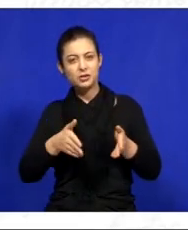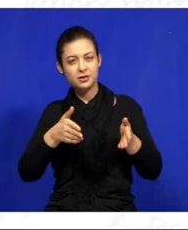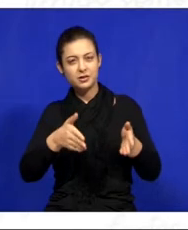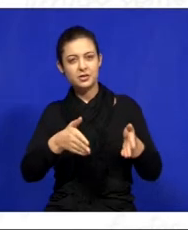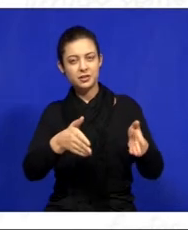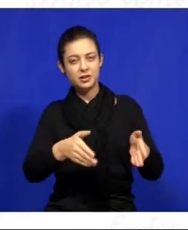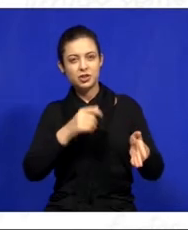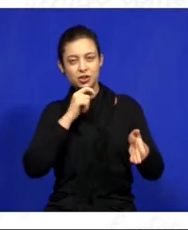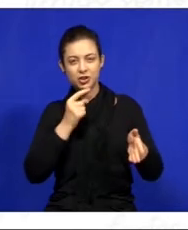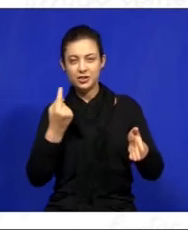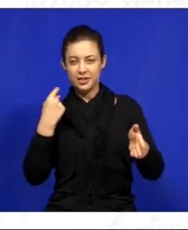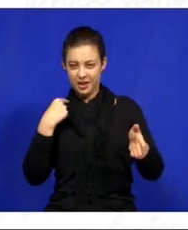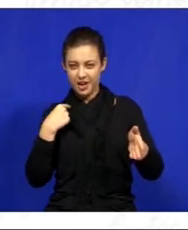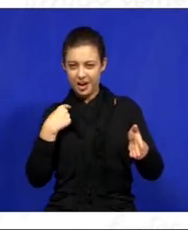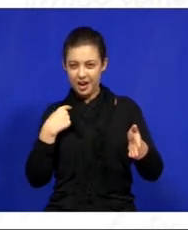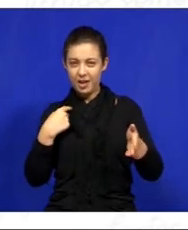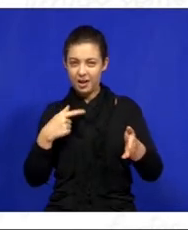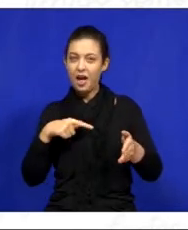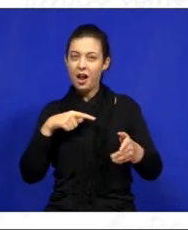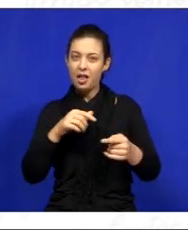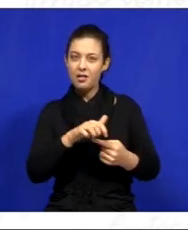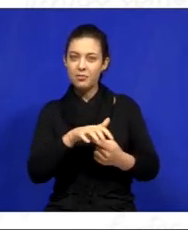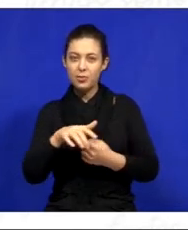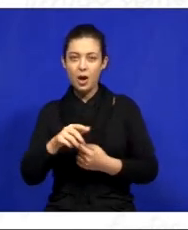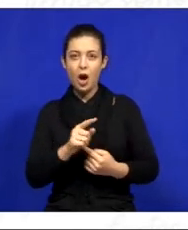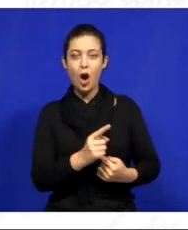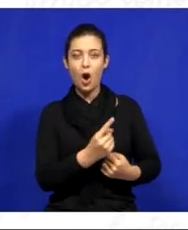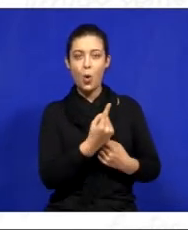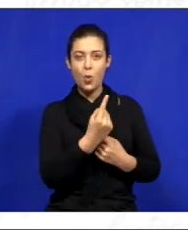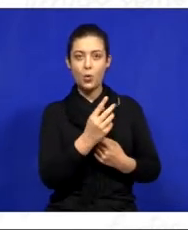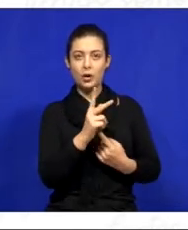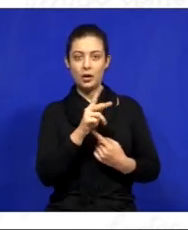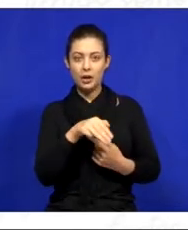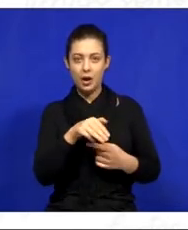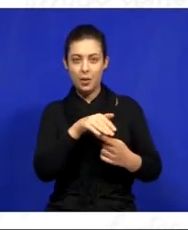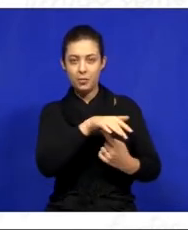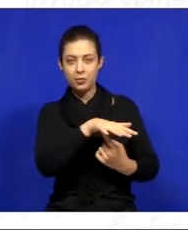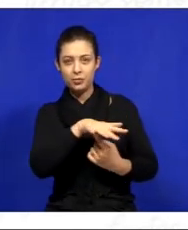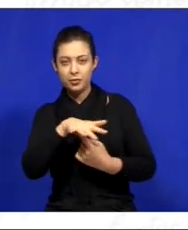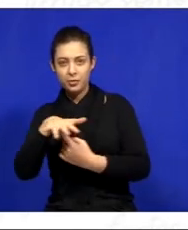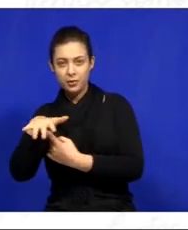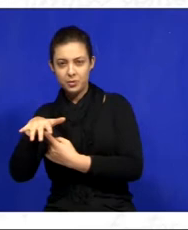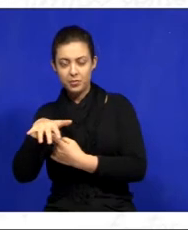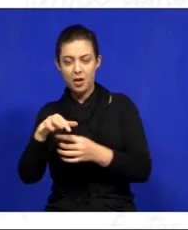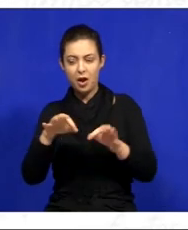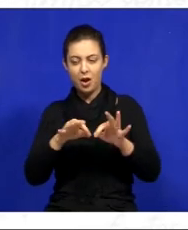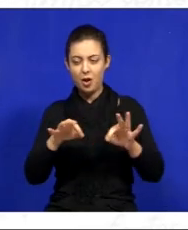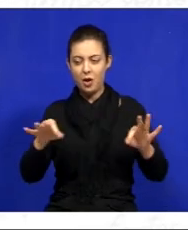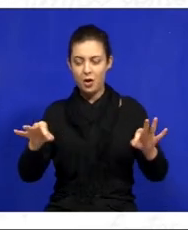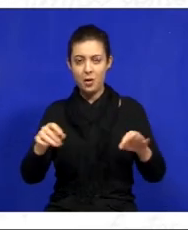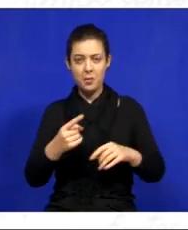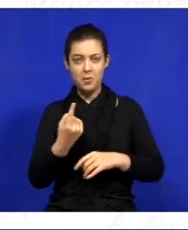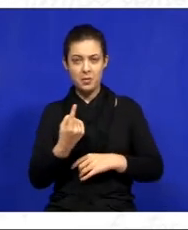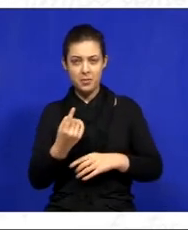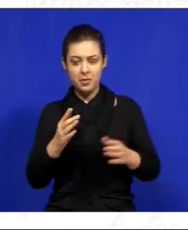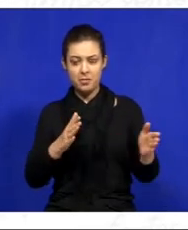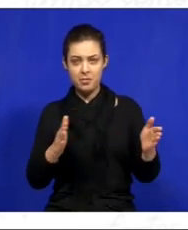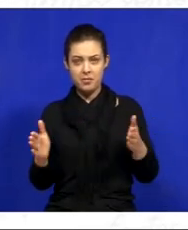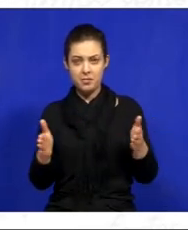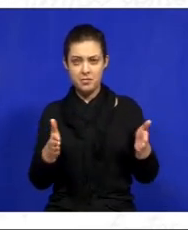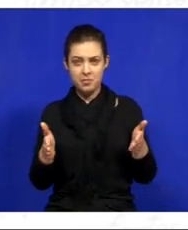e terá aproximadamente um quilômetro de extensão linear. Nesta primeira fase, esta obra será